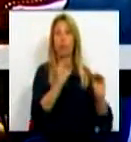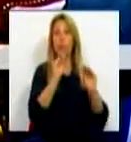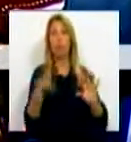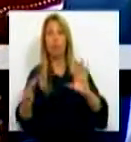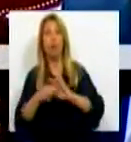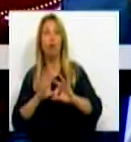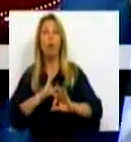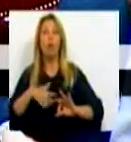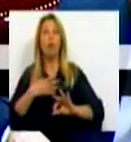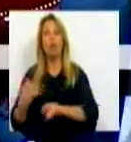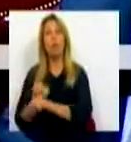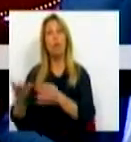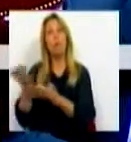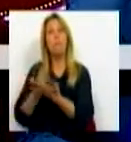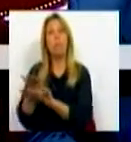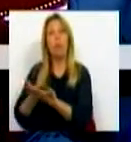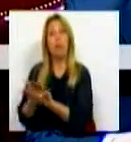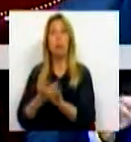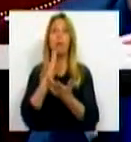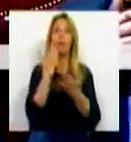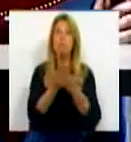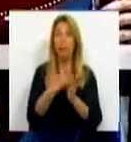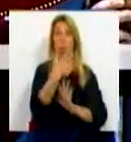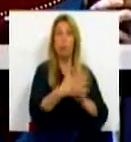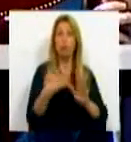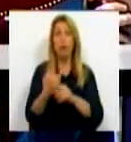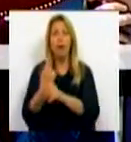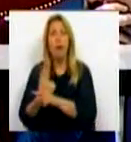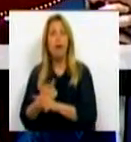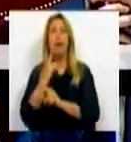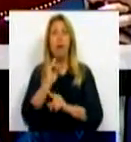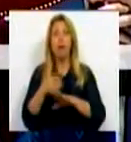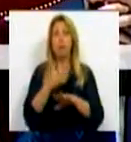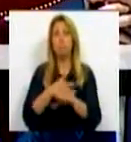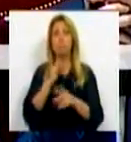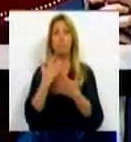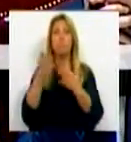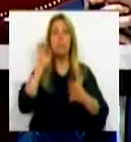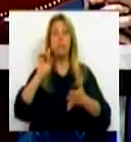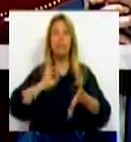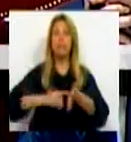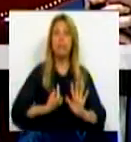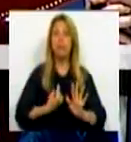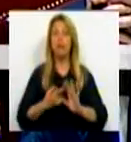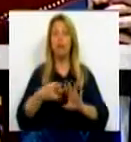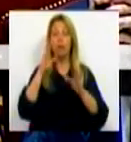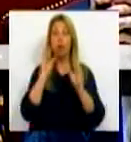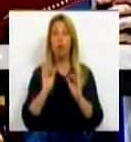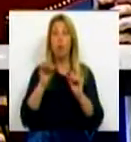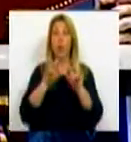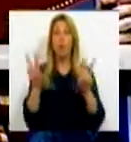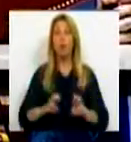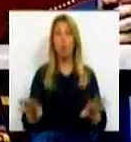e com o industrial e desenvolver um sistema de antecipação das necessidades às qualificações com o seu aprofundamento local